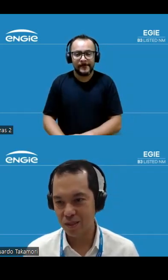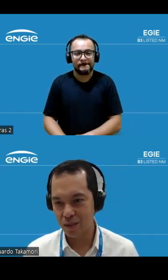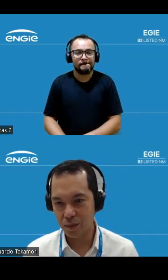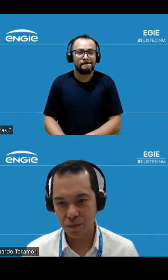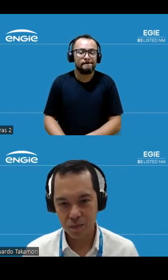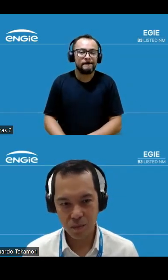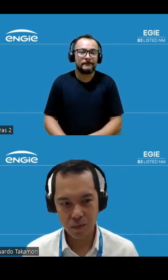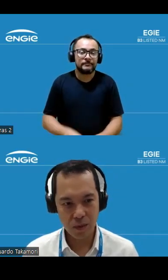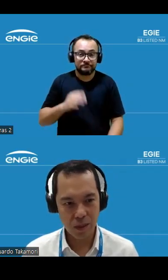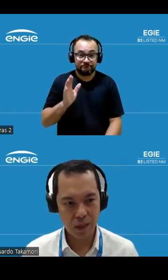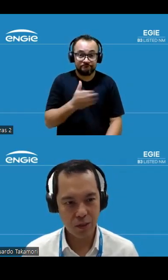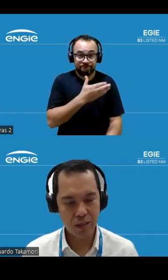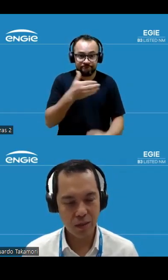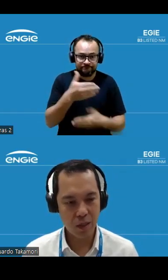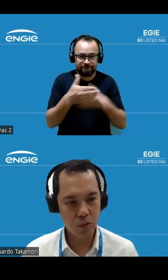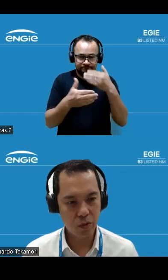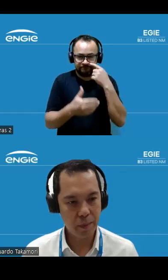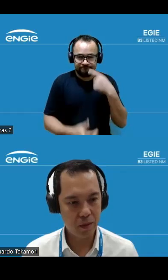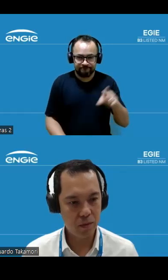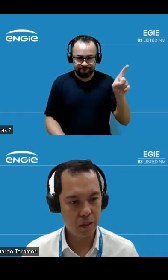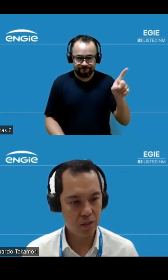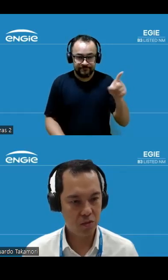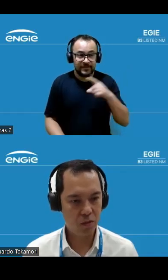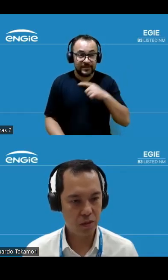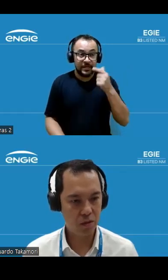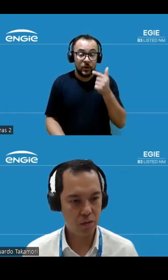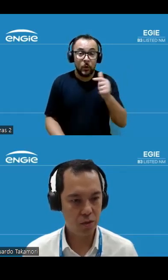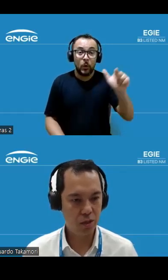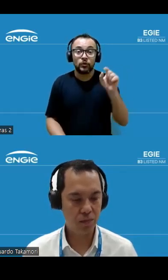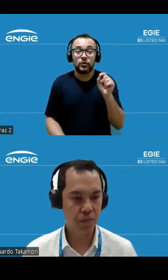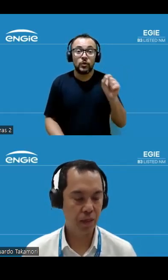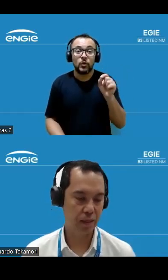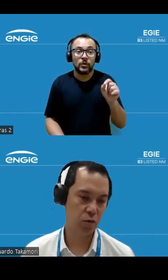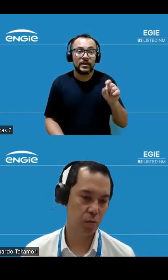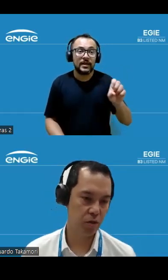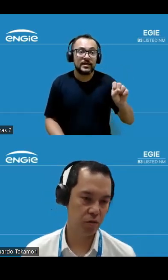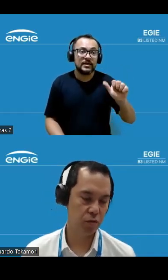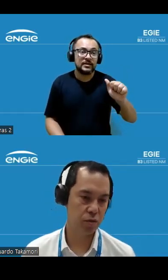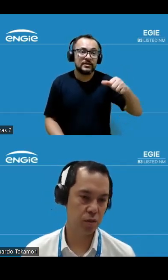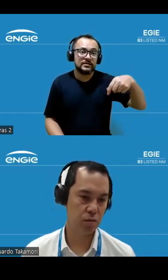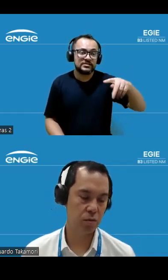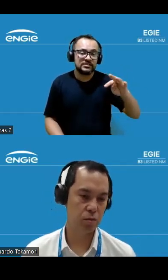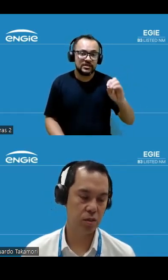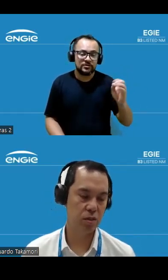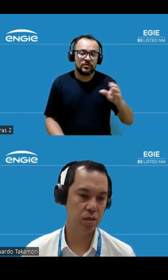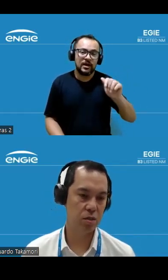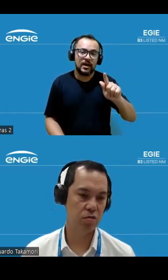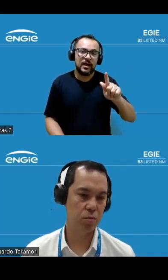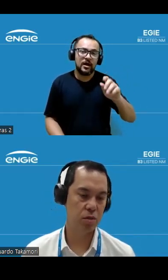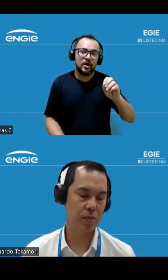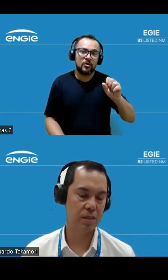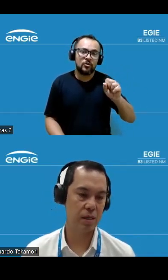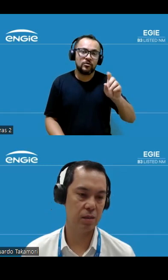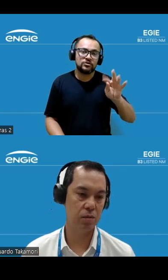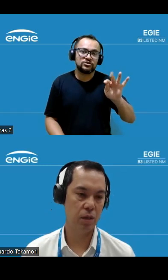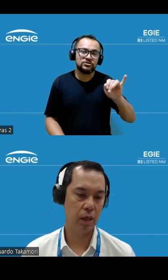O slide seguinte, a gente ainda tem outro elemento relacionado a Santo Agostinho, naturalmente, em função dos incidentes que